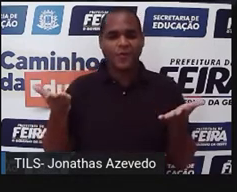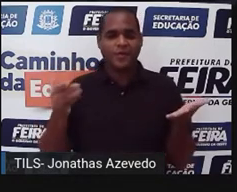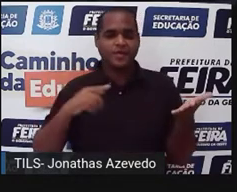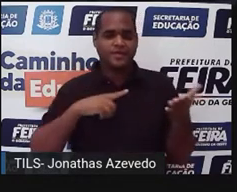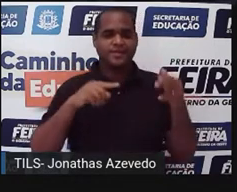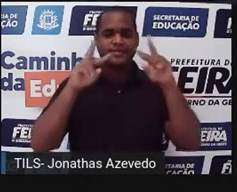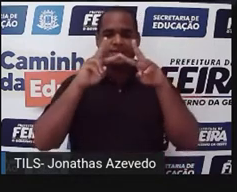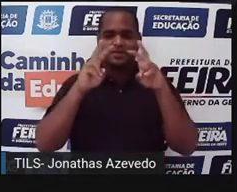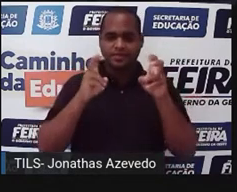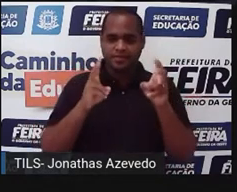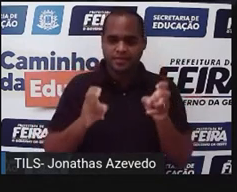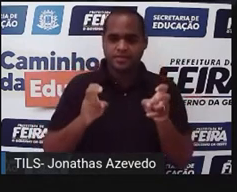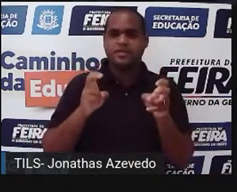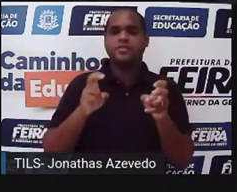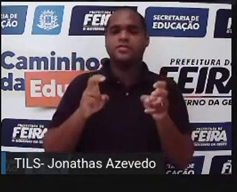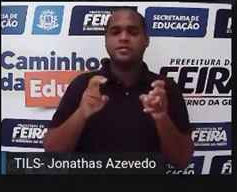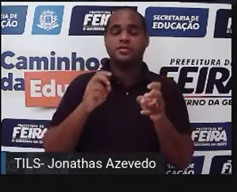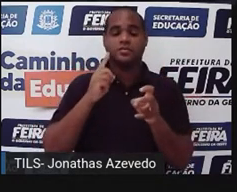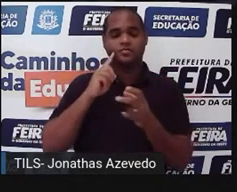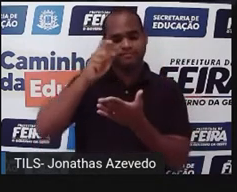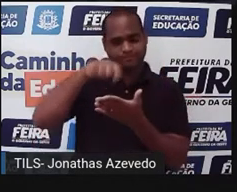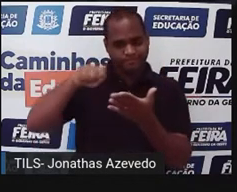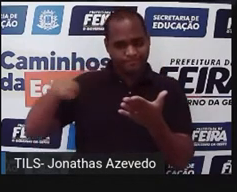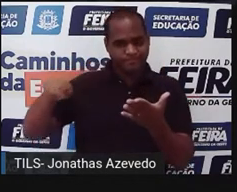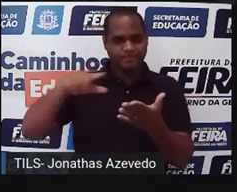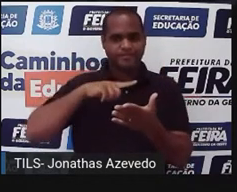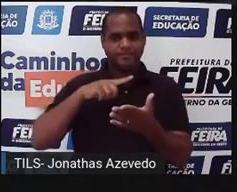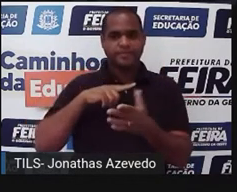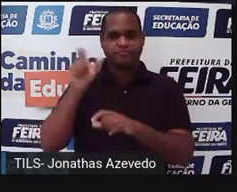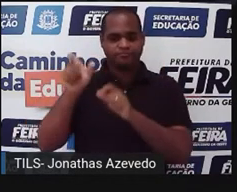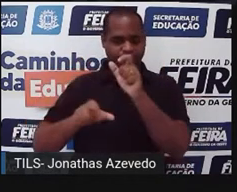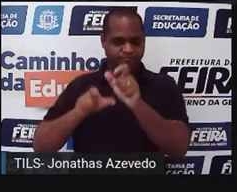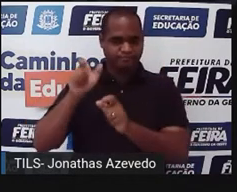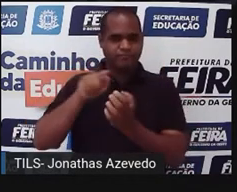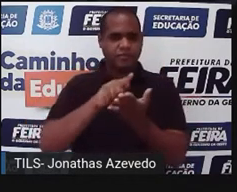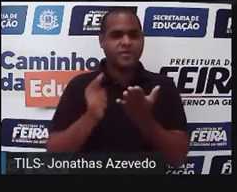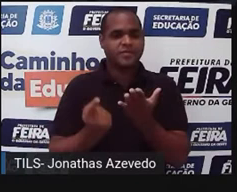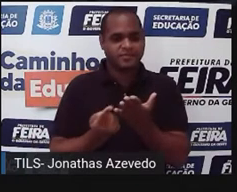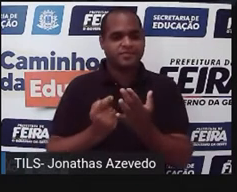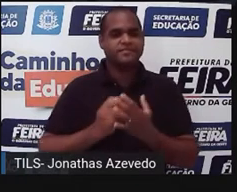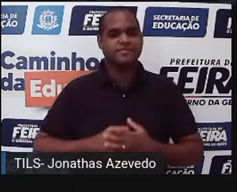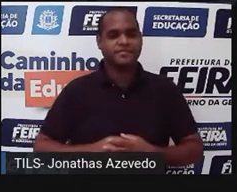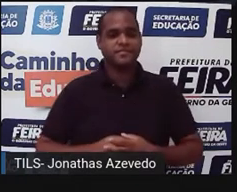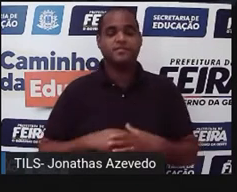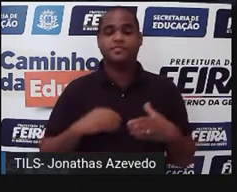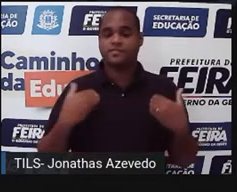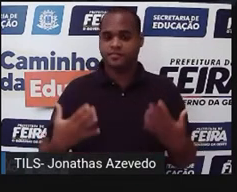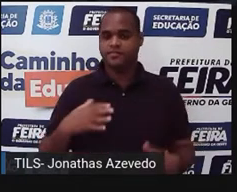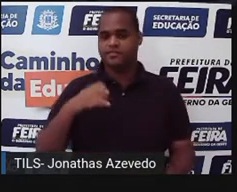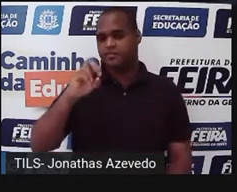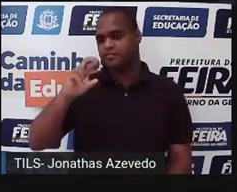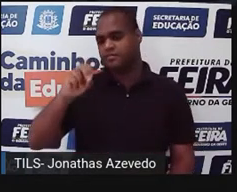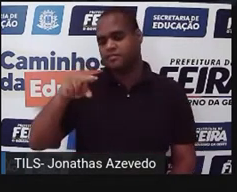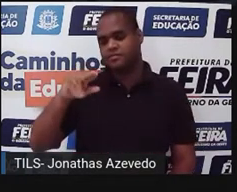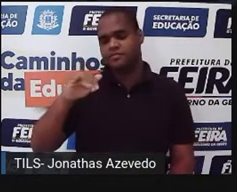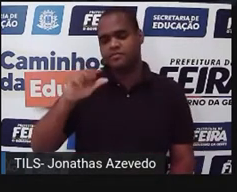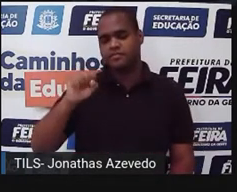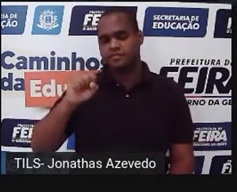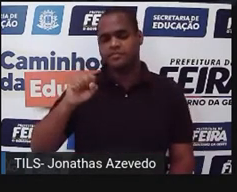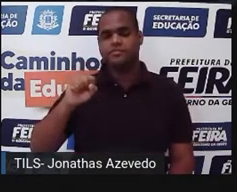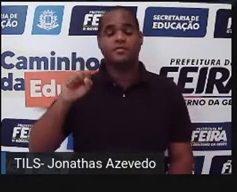assuntos redigidos nas crônicas jornalísticas. Ou seja, os cronistas que